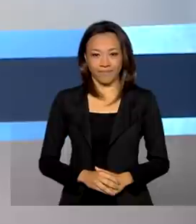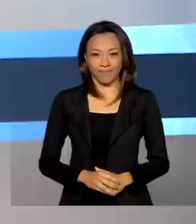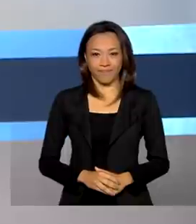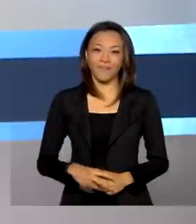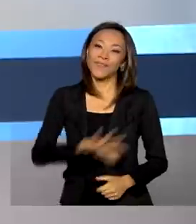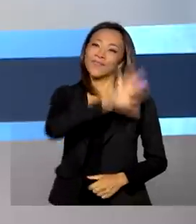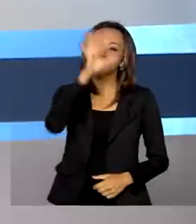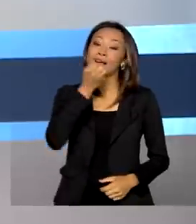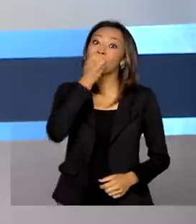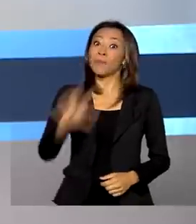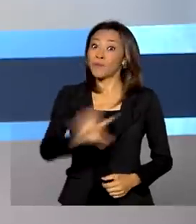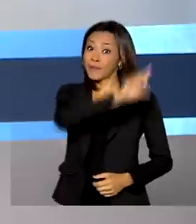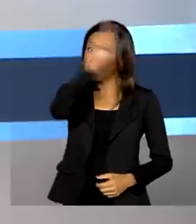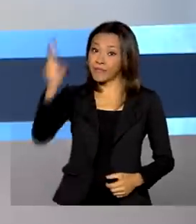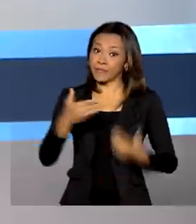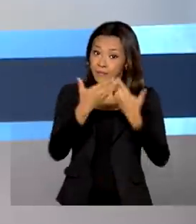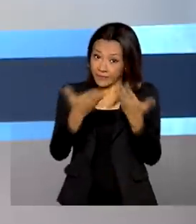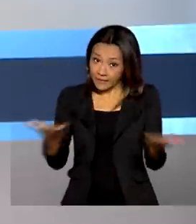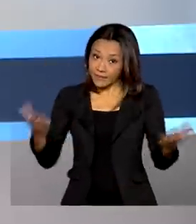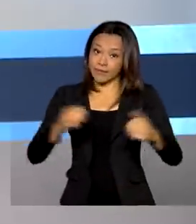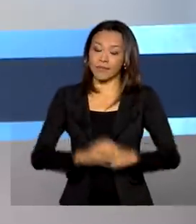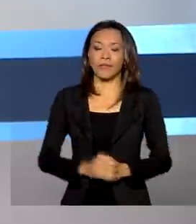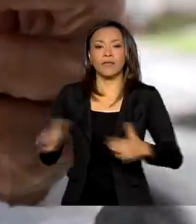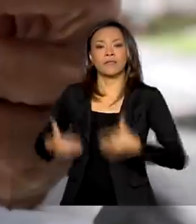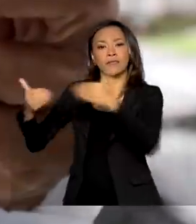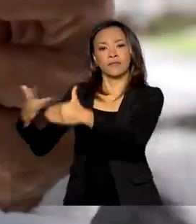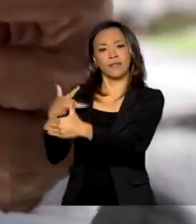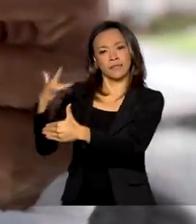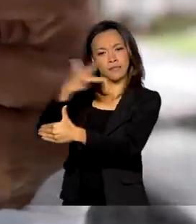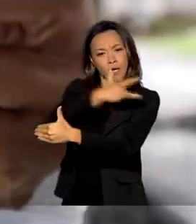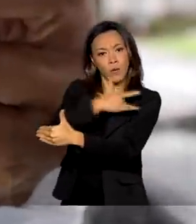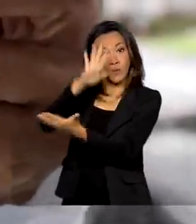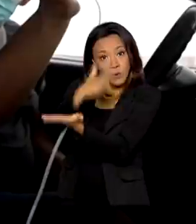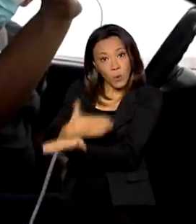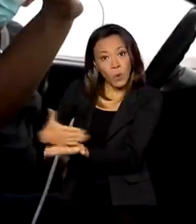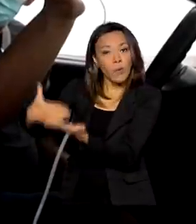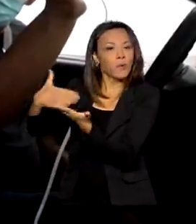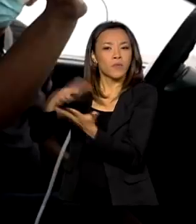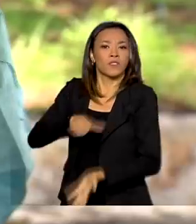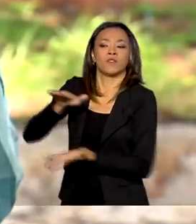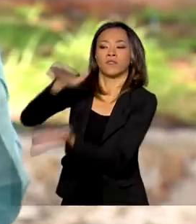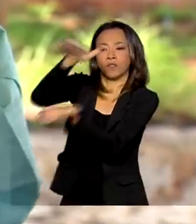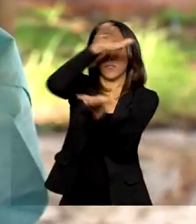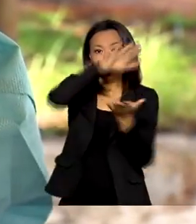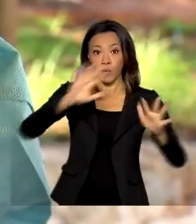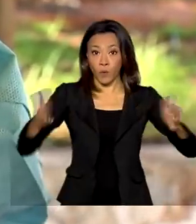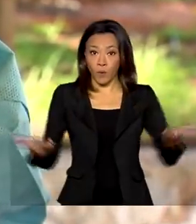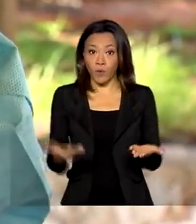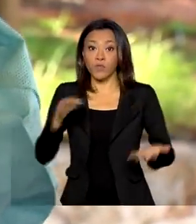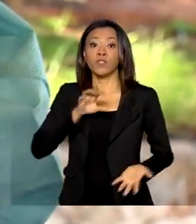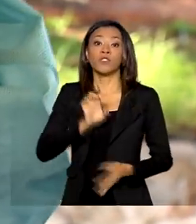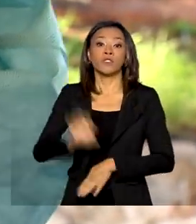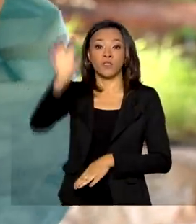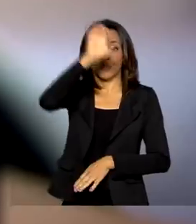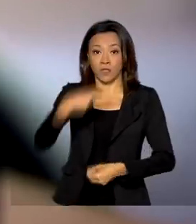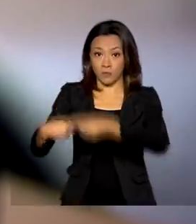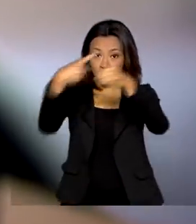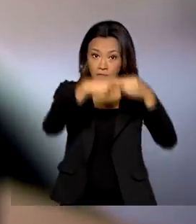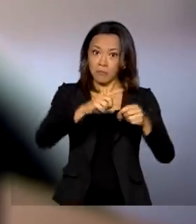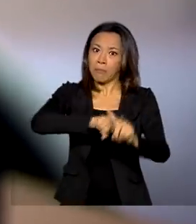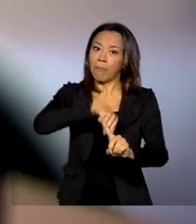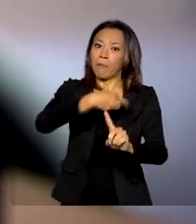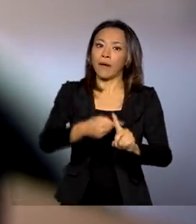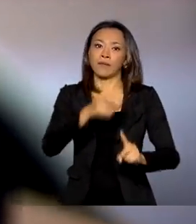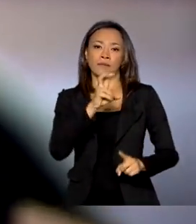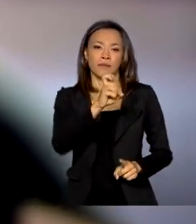Olá, muito bom dia pra você. Ministério da Saúde começa a distribuir hoje a estados e municípios mais 5 milhões